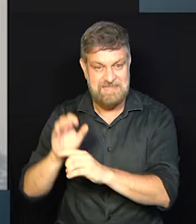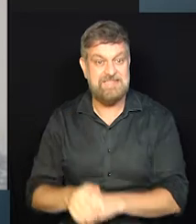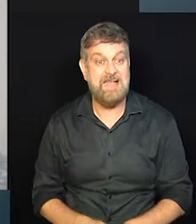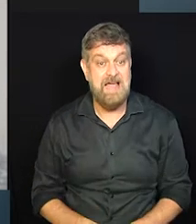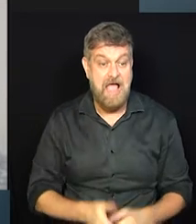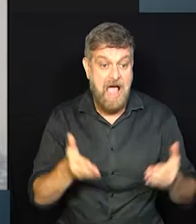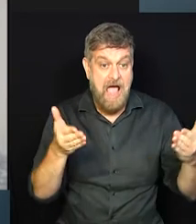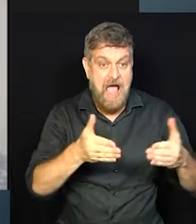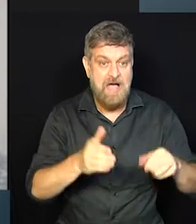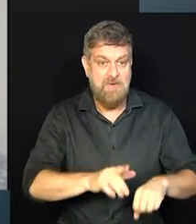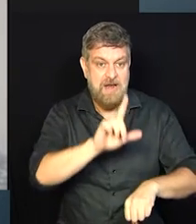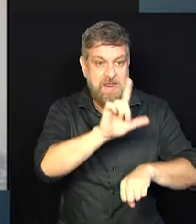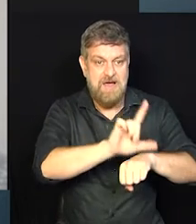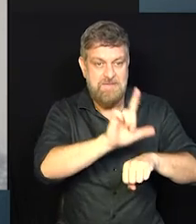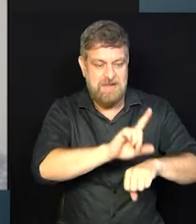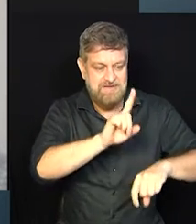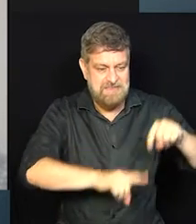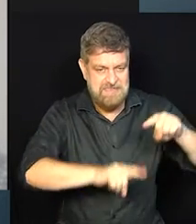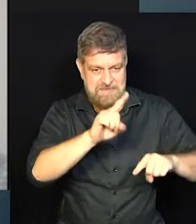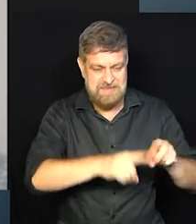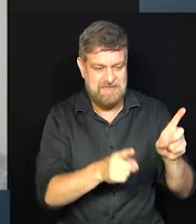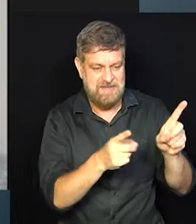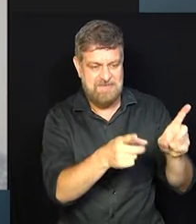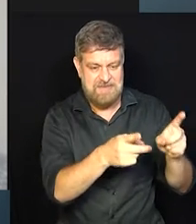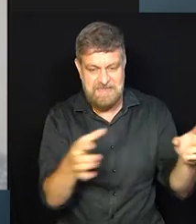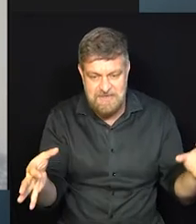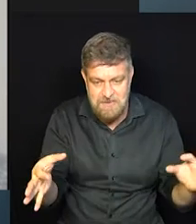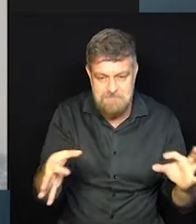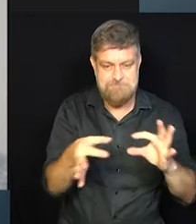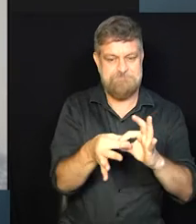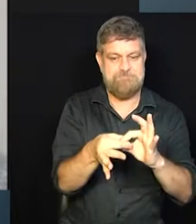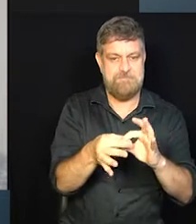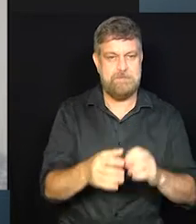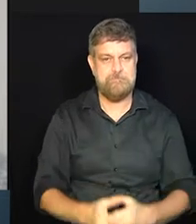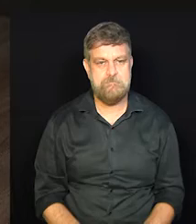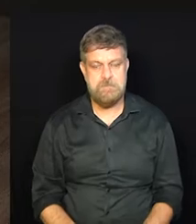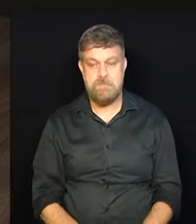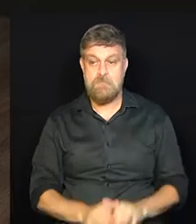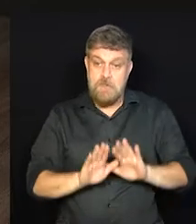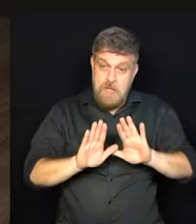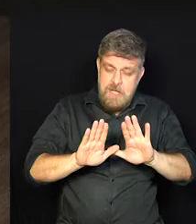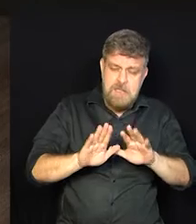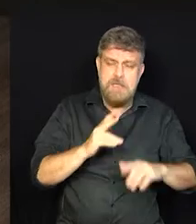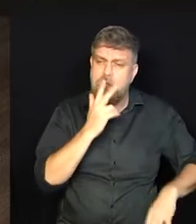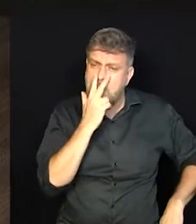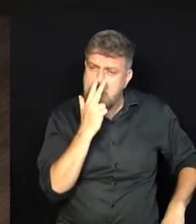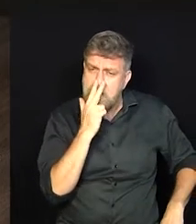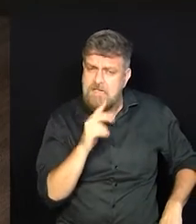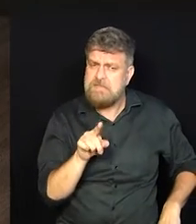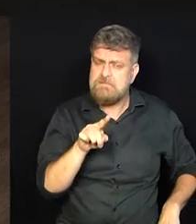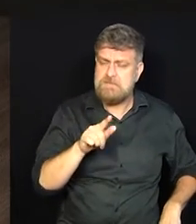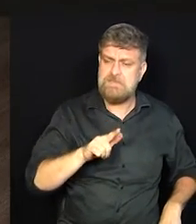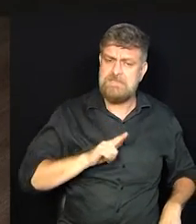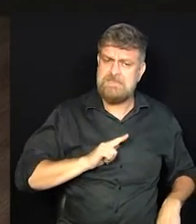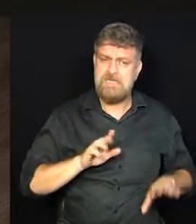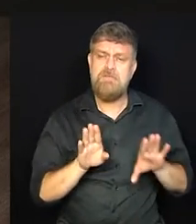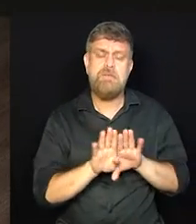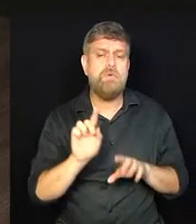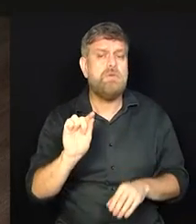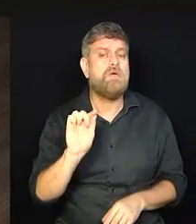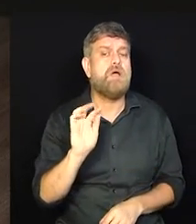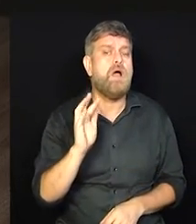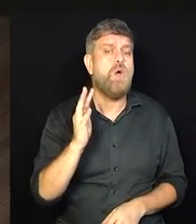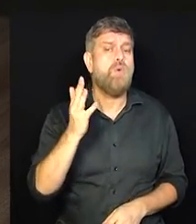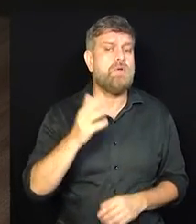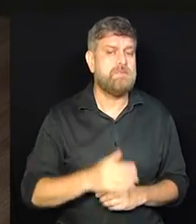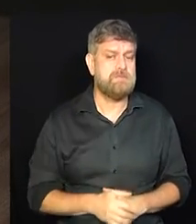agora com um produto, uma venda de um produto físico. Mas aí, Natália, parece que você teve uma questão também